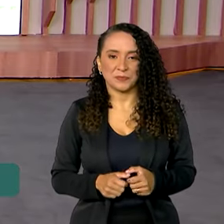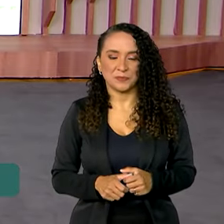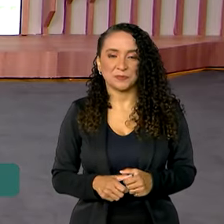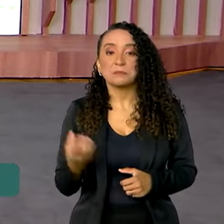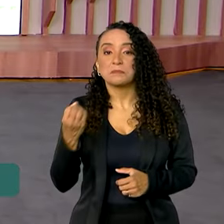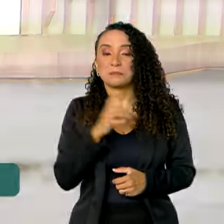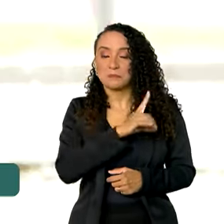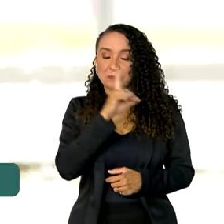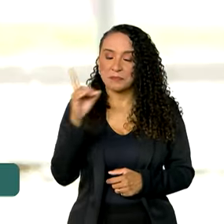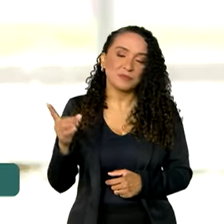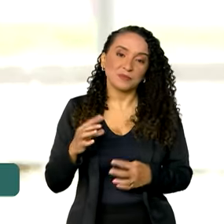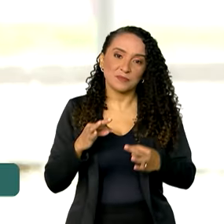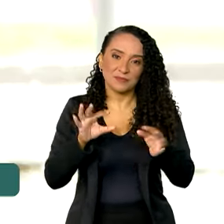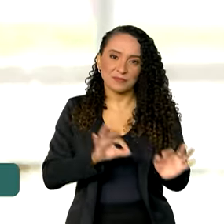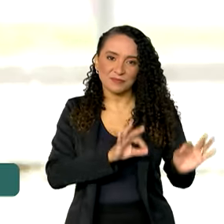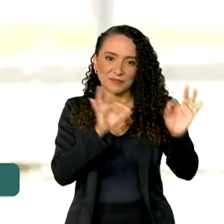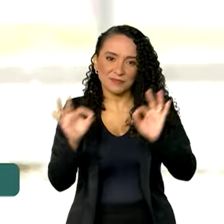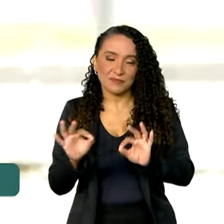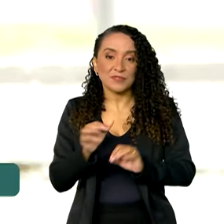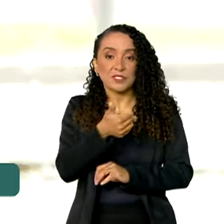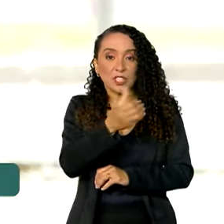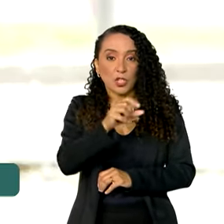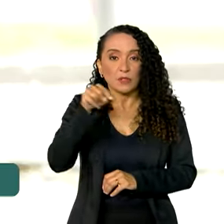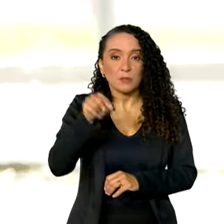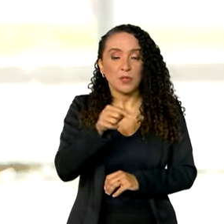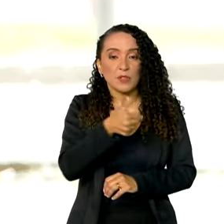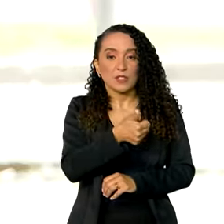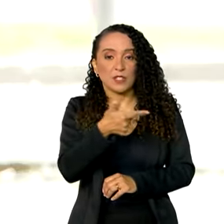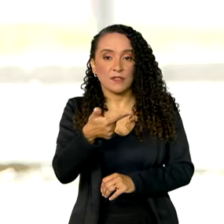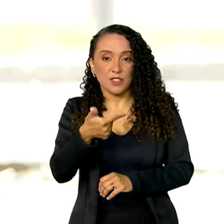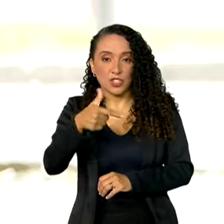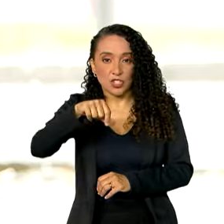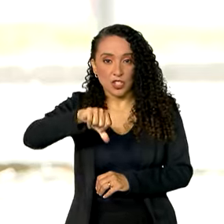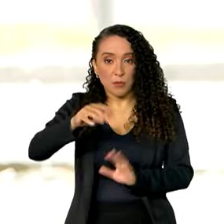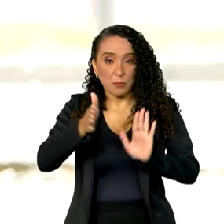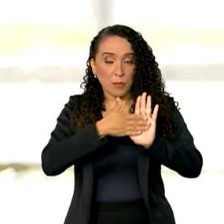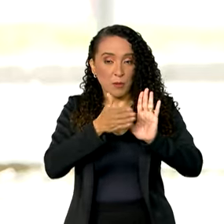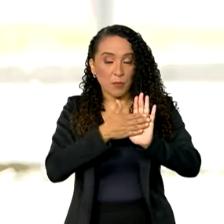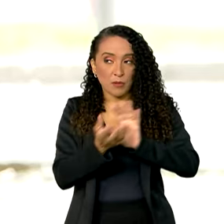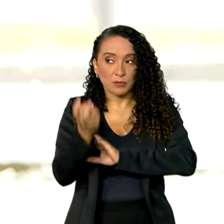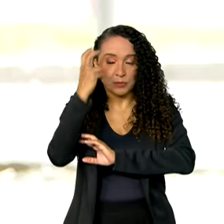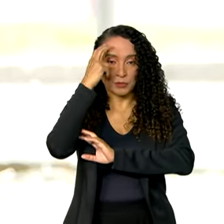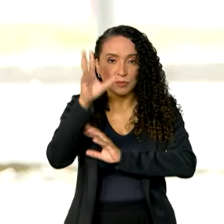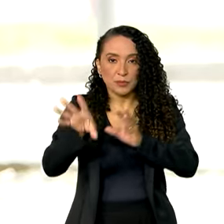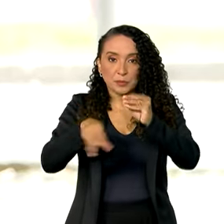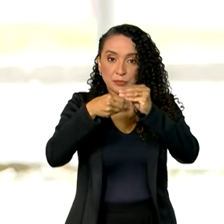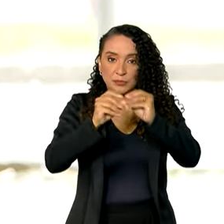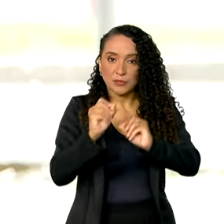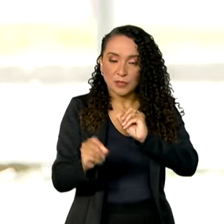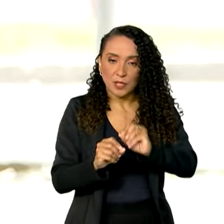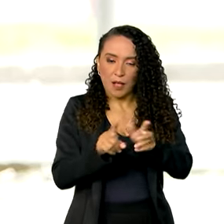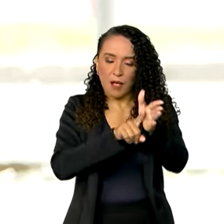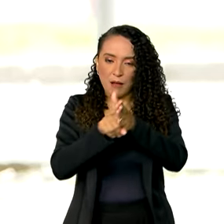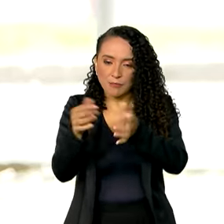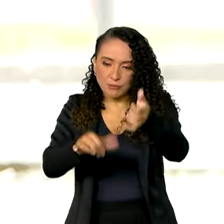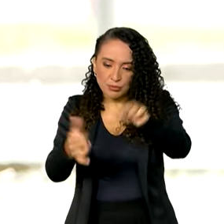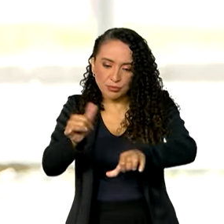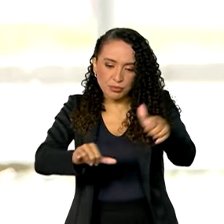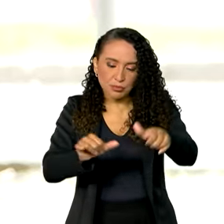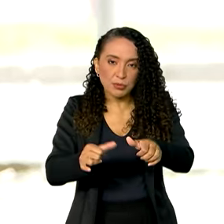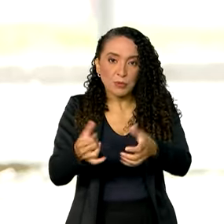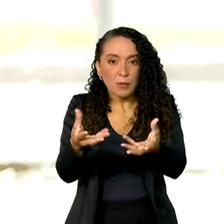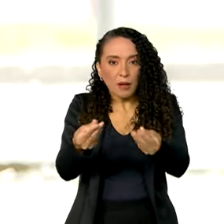Bom dia, Vanessa. Bom dia a todos. dia foram 19.129 propostas culturais submetidas à análise para serem